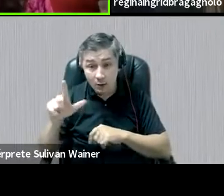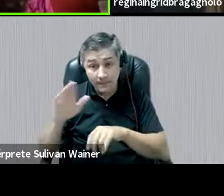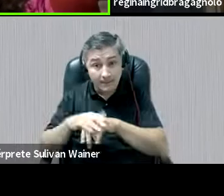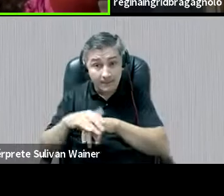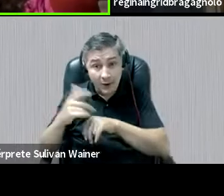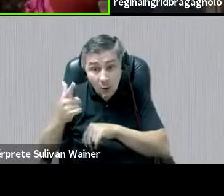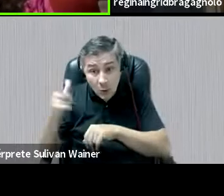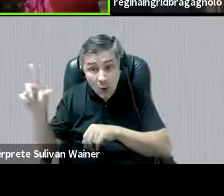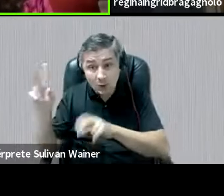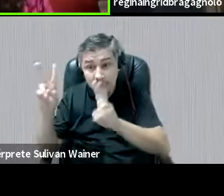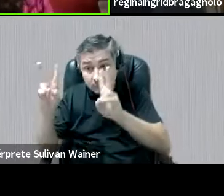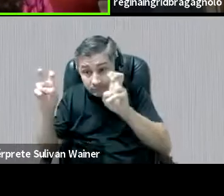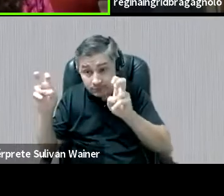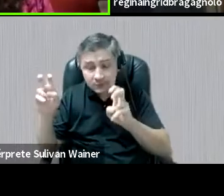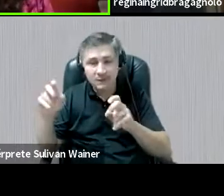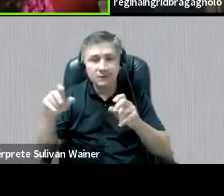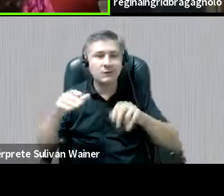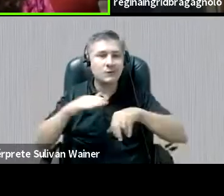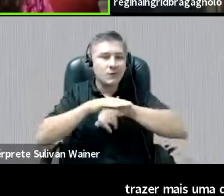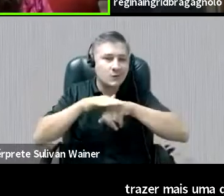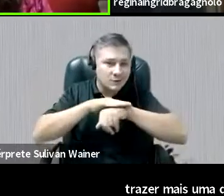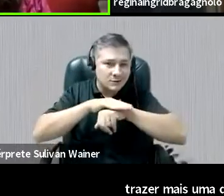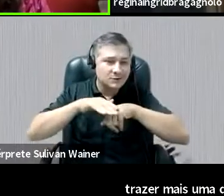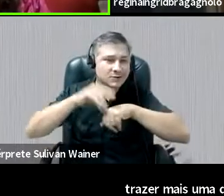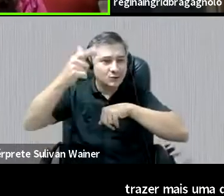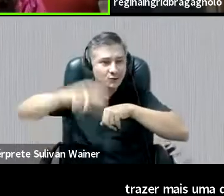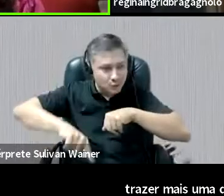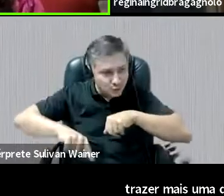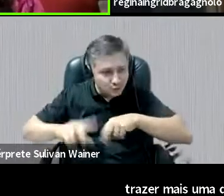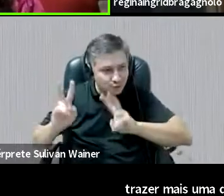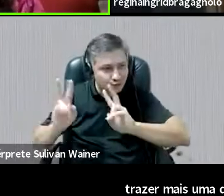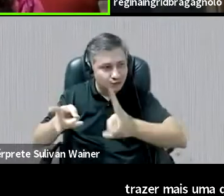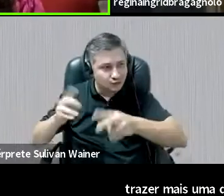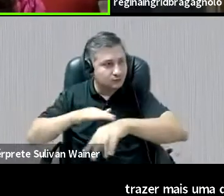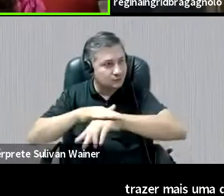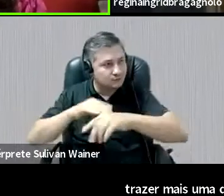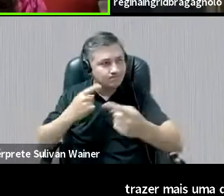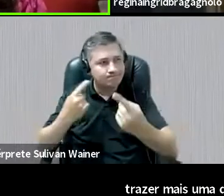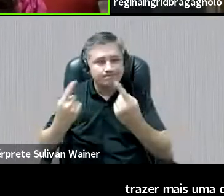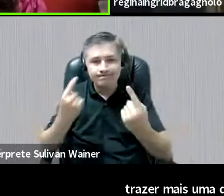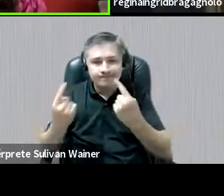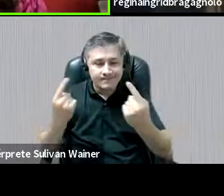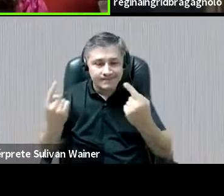fazer essa rodada e a gente vai depois continuar conversando, mas